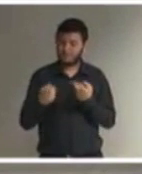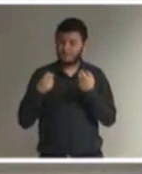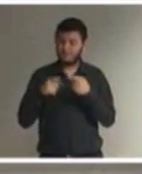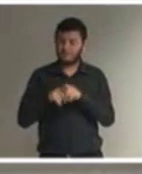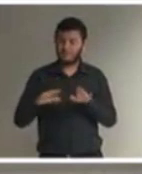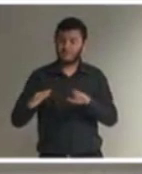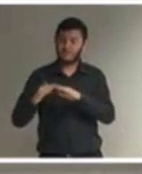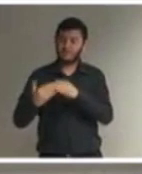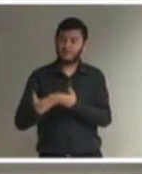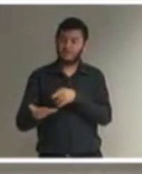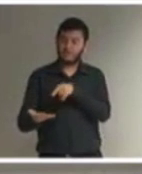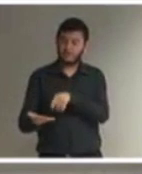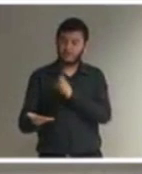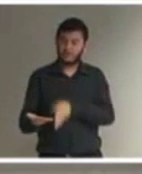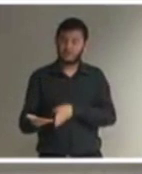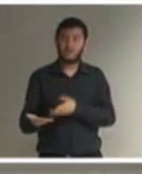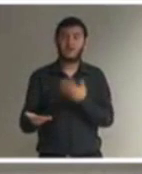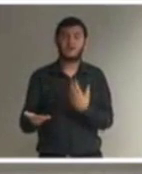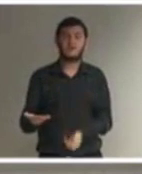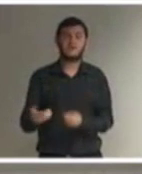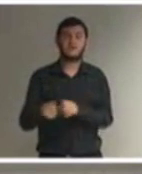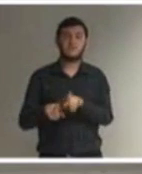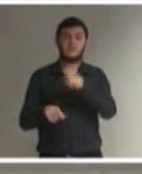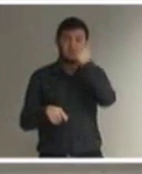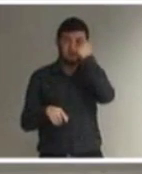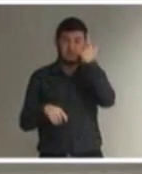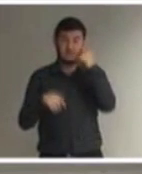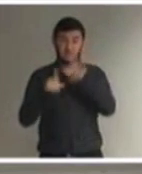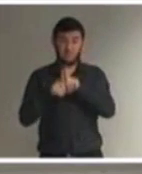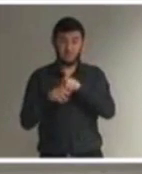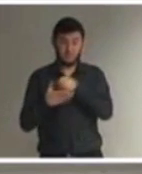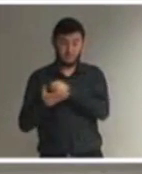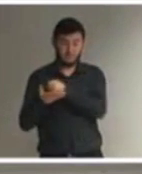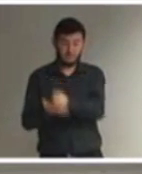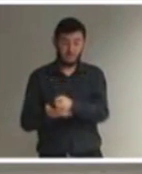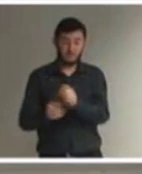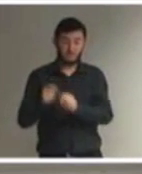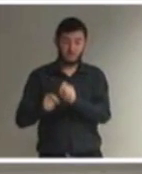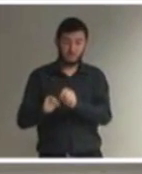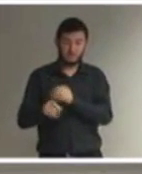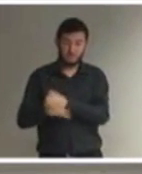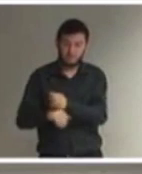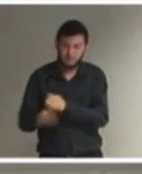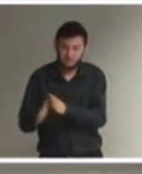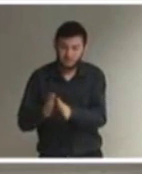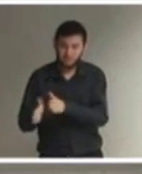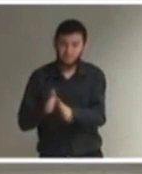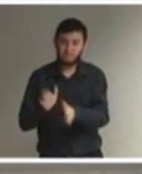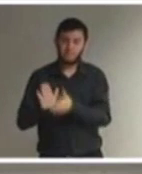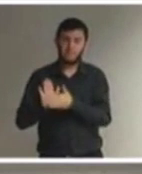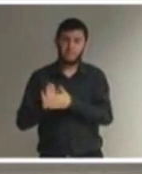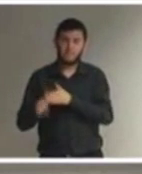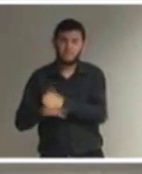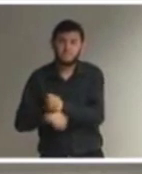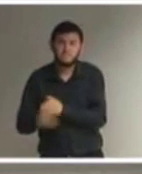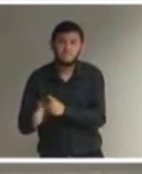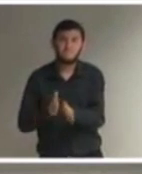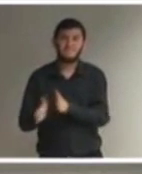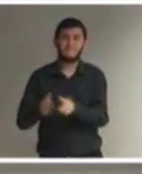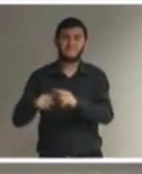essa ideia de que elas deveriam oferecer um ambiente acessível, essas escolas